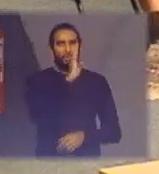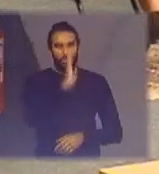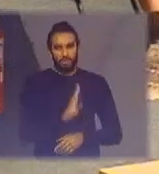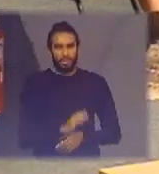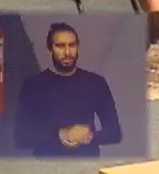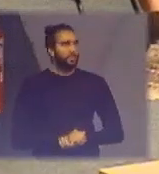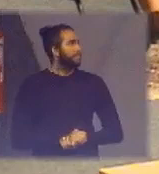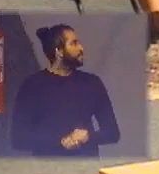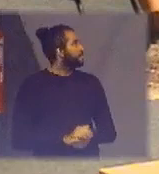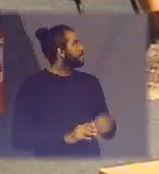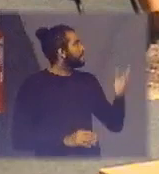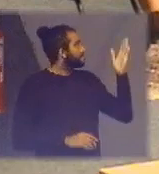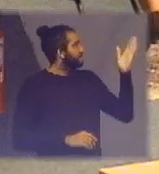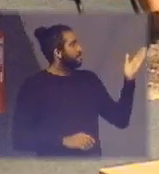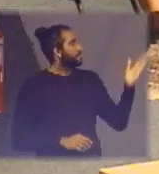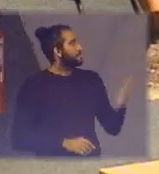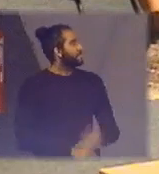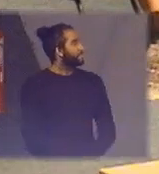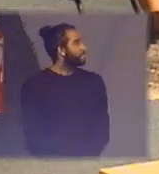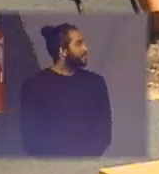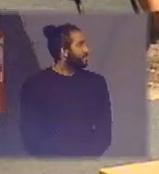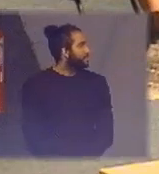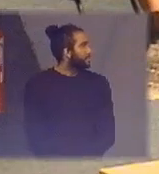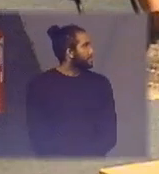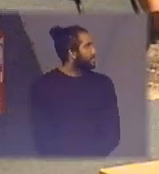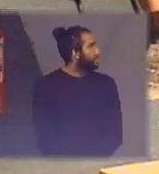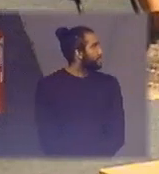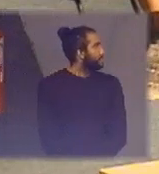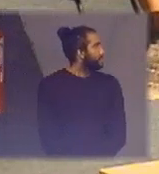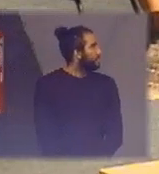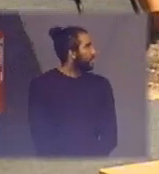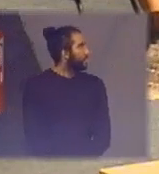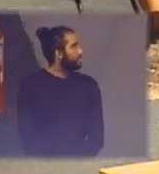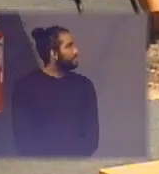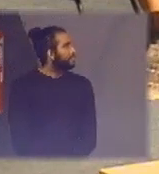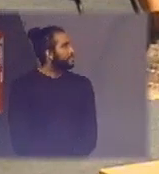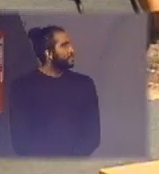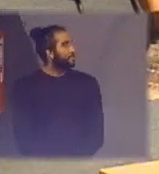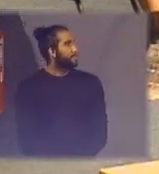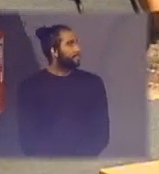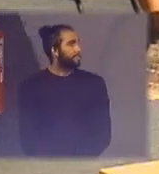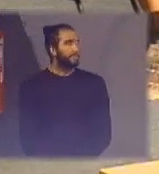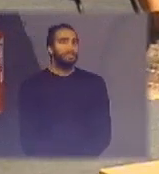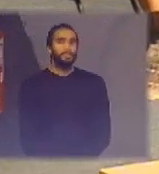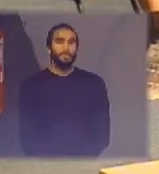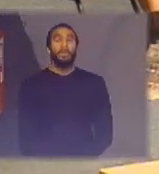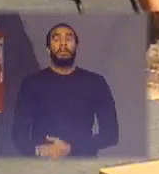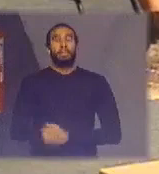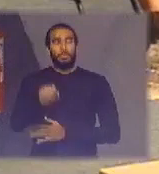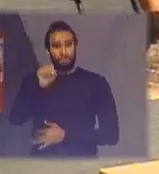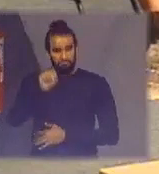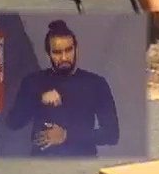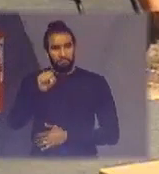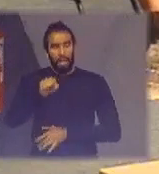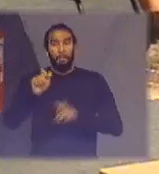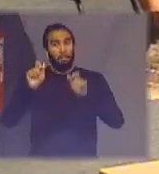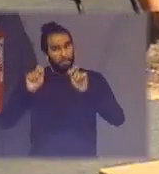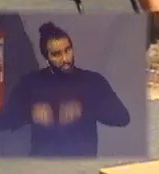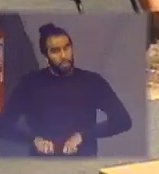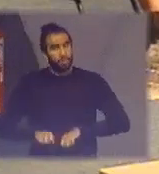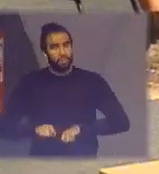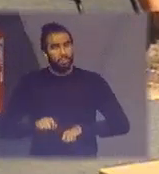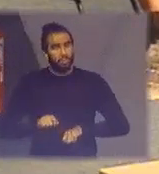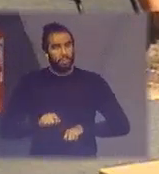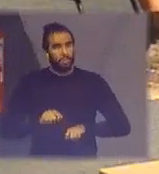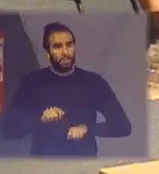produtores fornecedores podem ser responsabilizados pelo lixo eletrônico mesmo sem o acordo sim podem estou falando